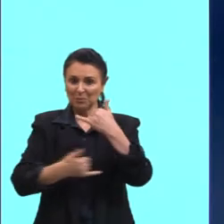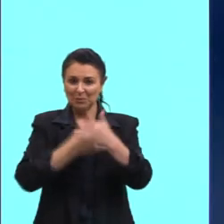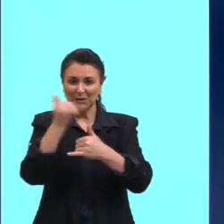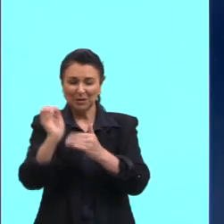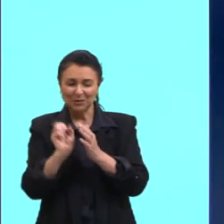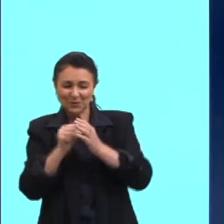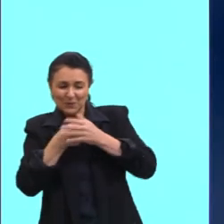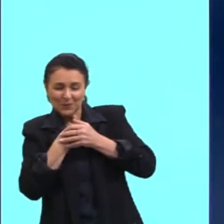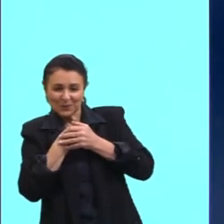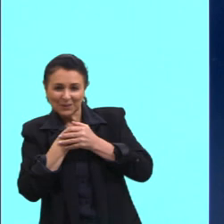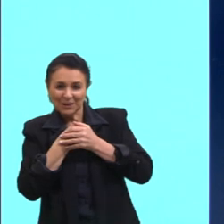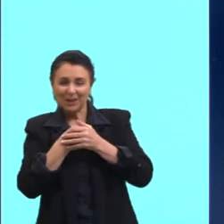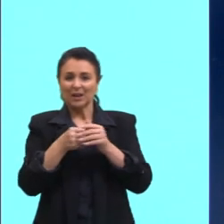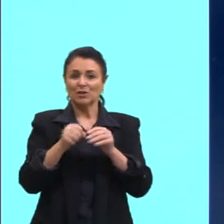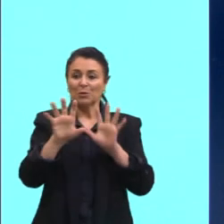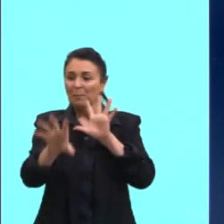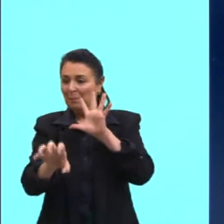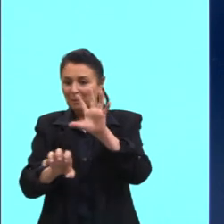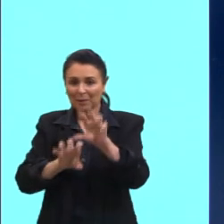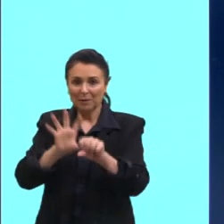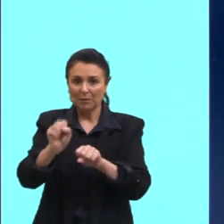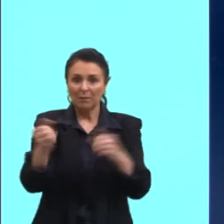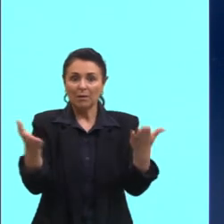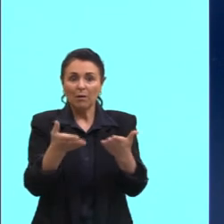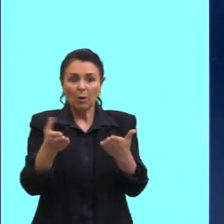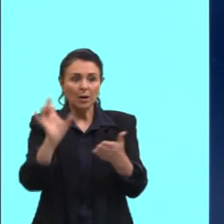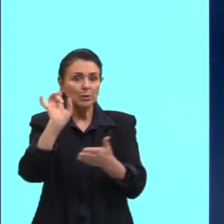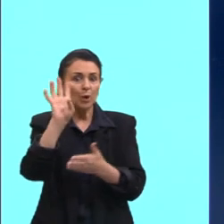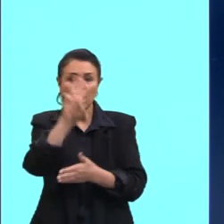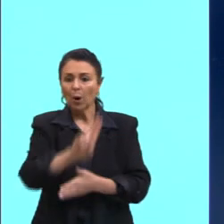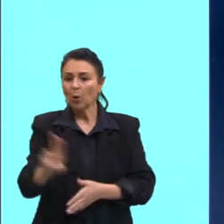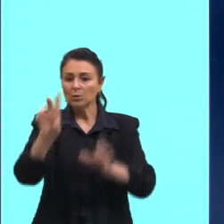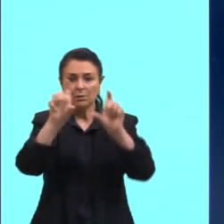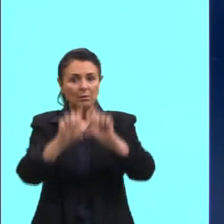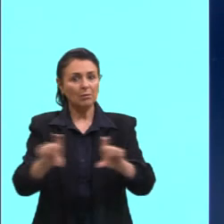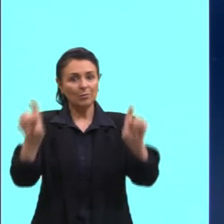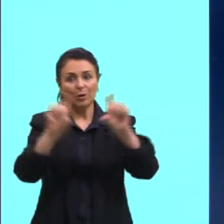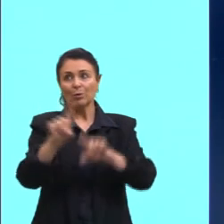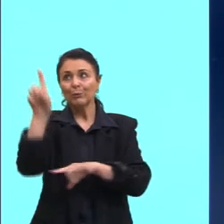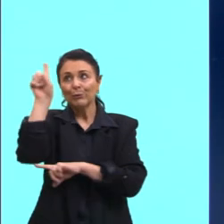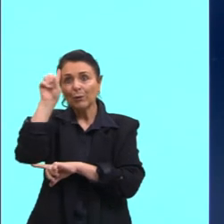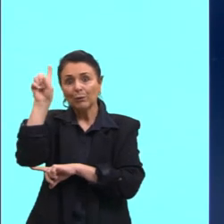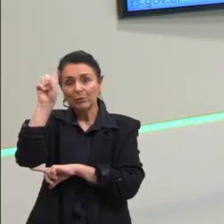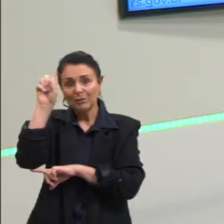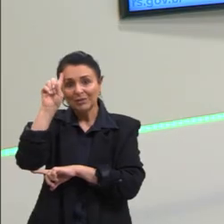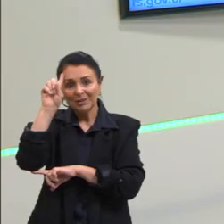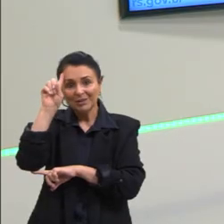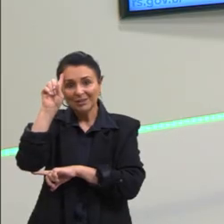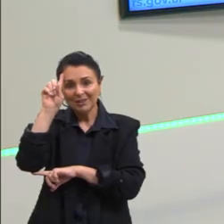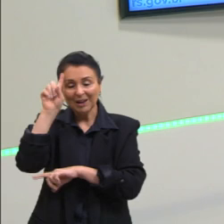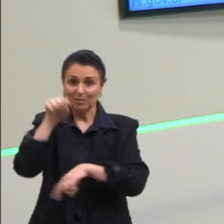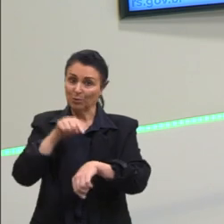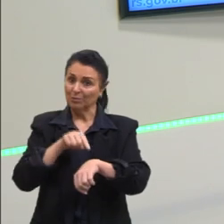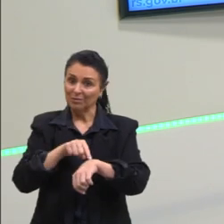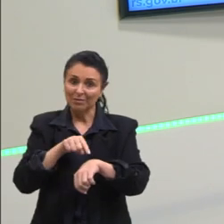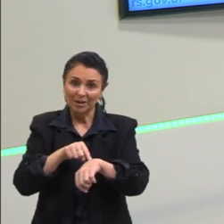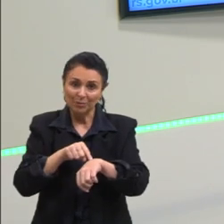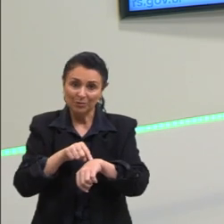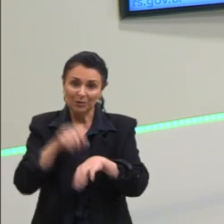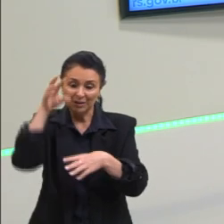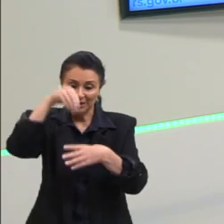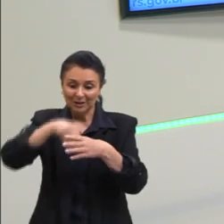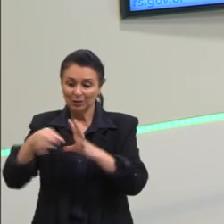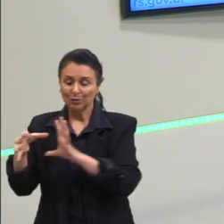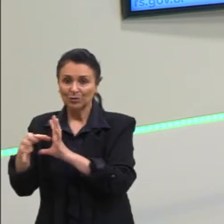-esconde, de pega-pega. Não, agora ele está aqui. Isso é temporal, é dentro de um contexto,